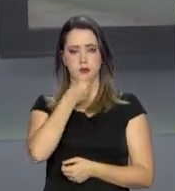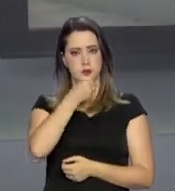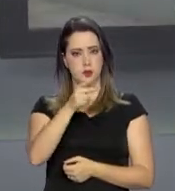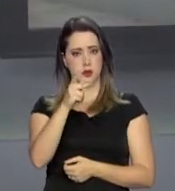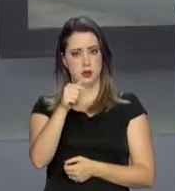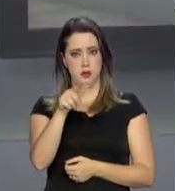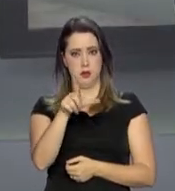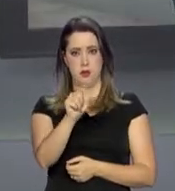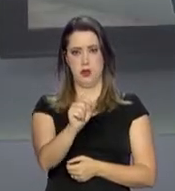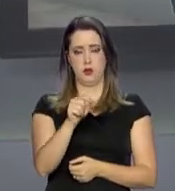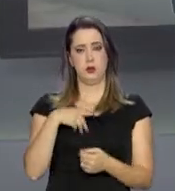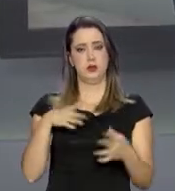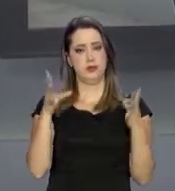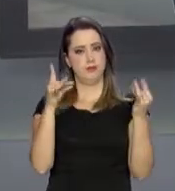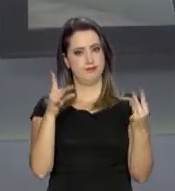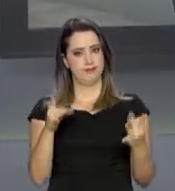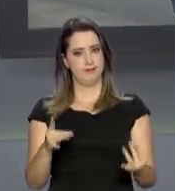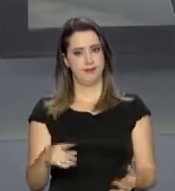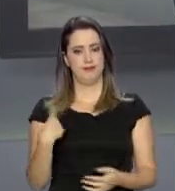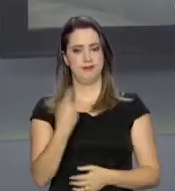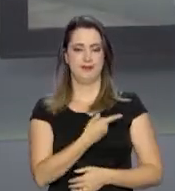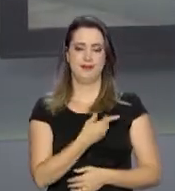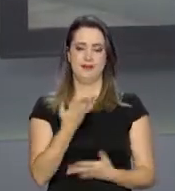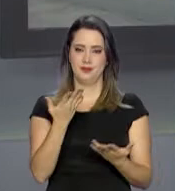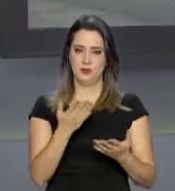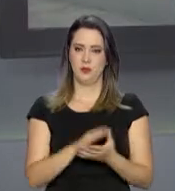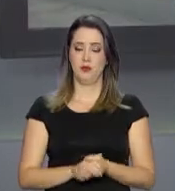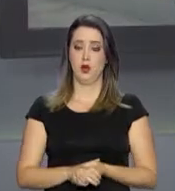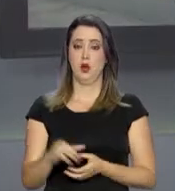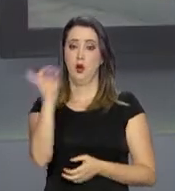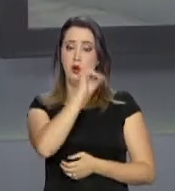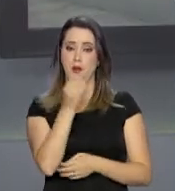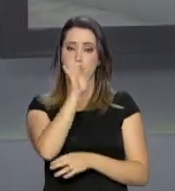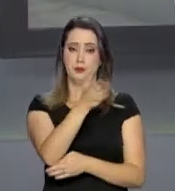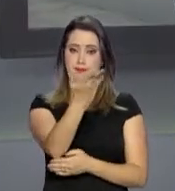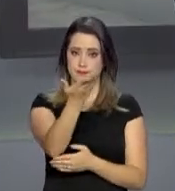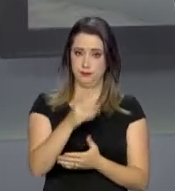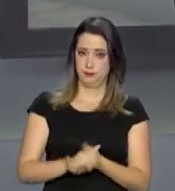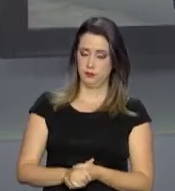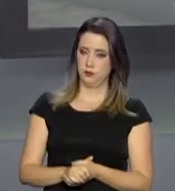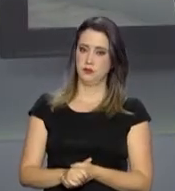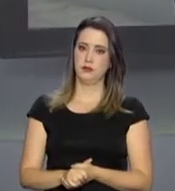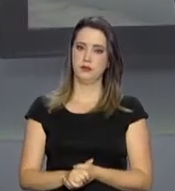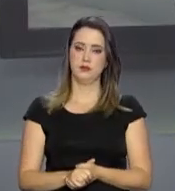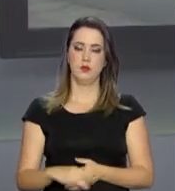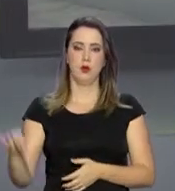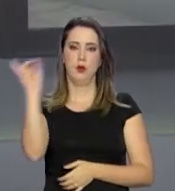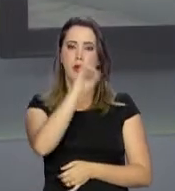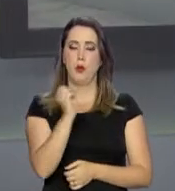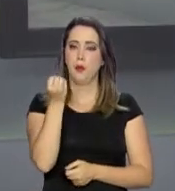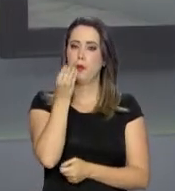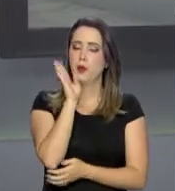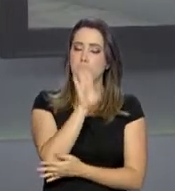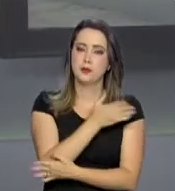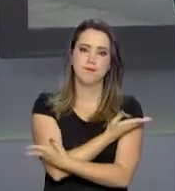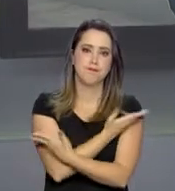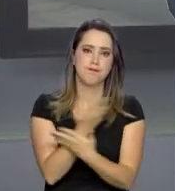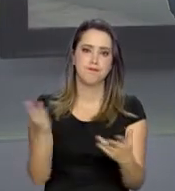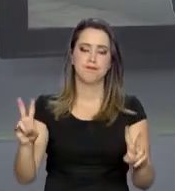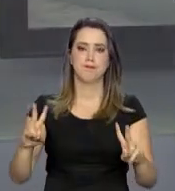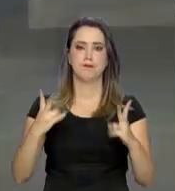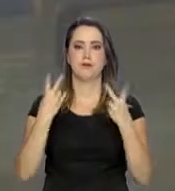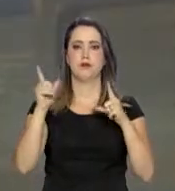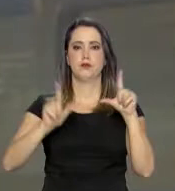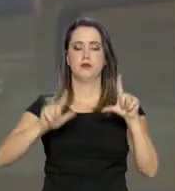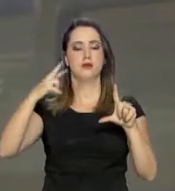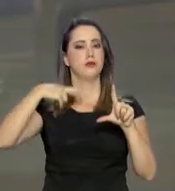repórter Paulo Lassalvia, que tem os detalhes para a gente. Olá, Paulo. Boa tarde para você. Olá, Roberto. Boa tarde. Boa tarde a todos que nos